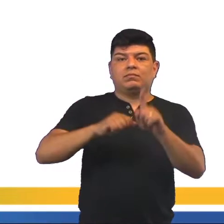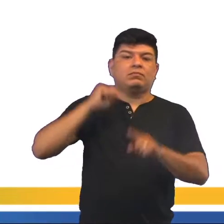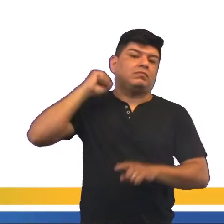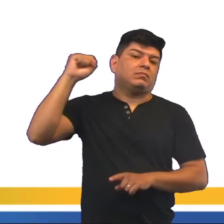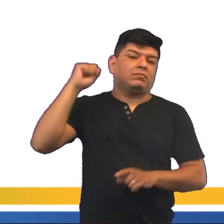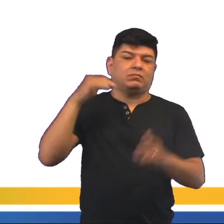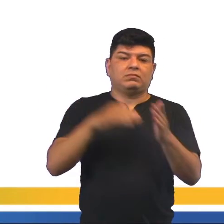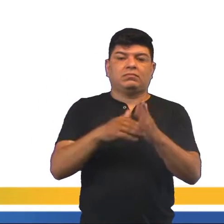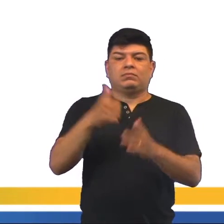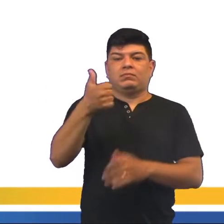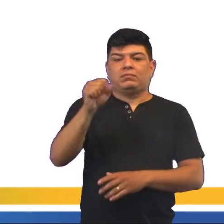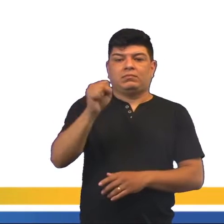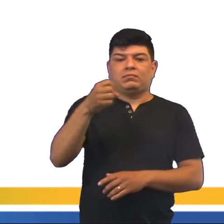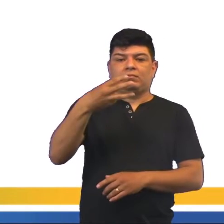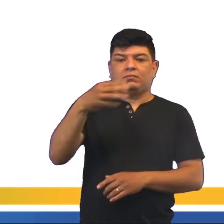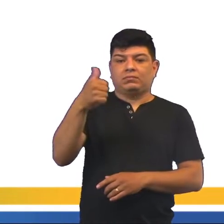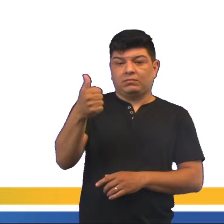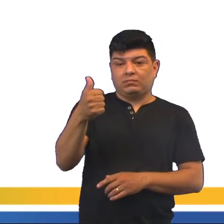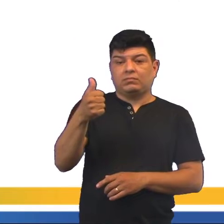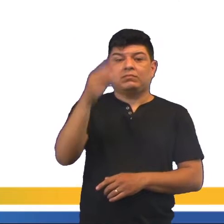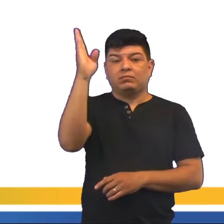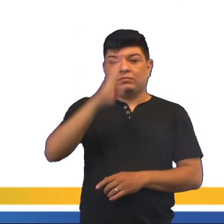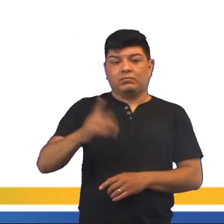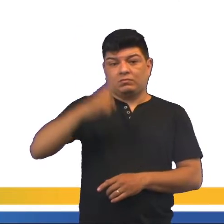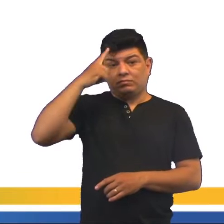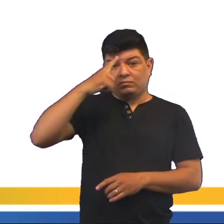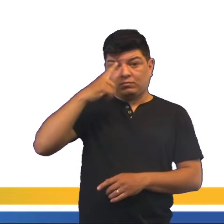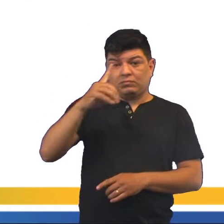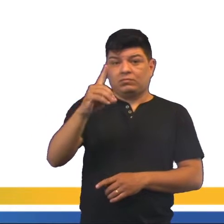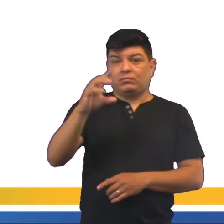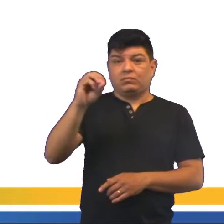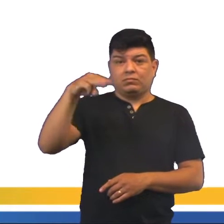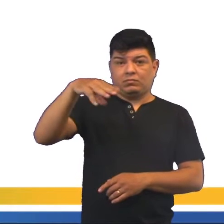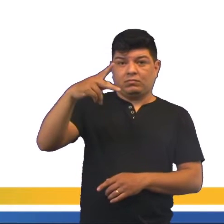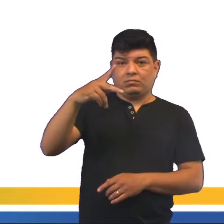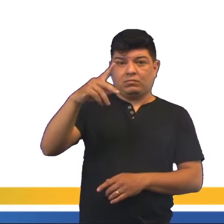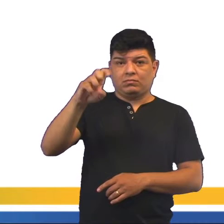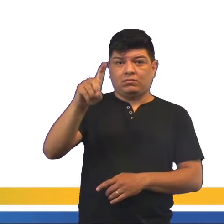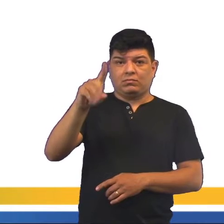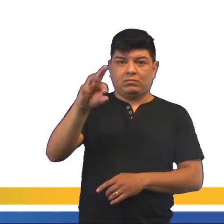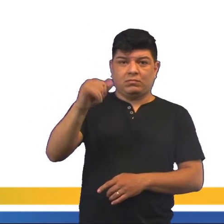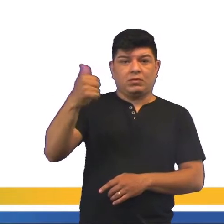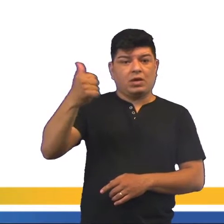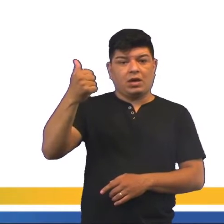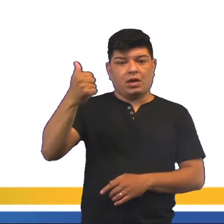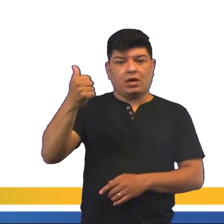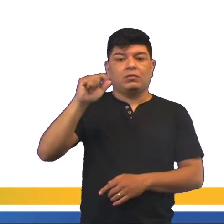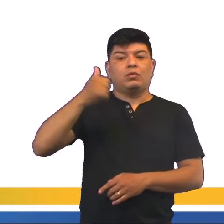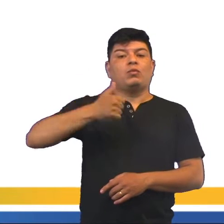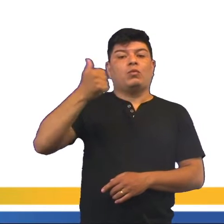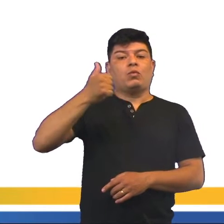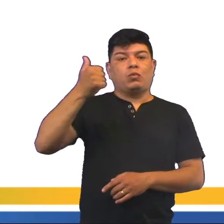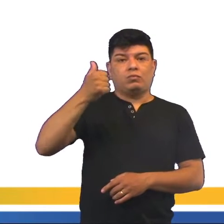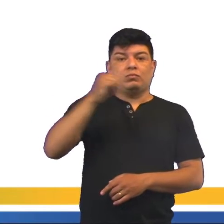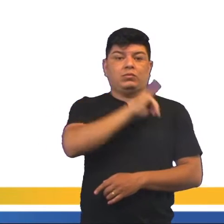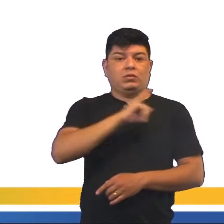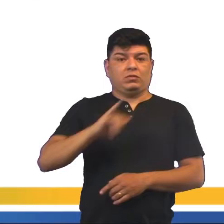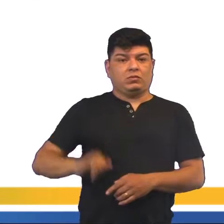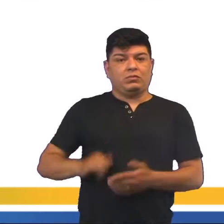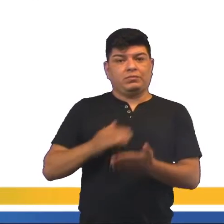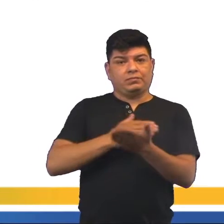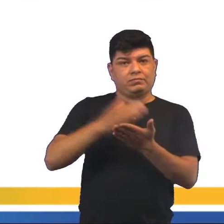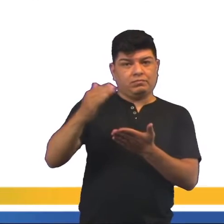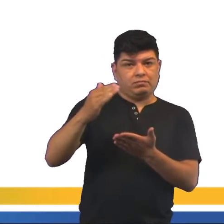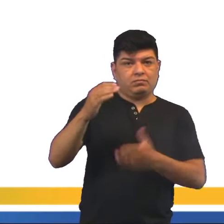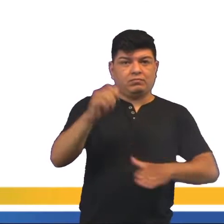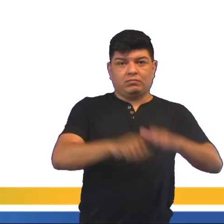1831, em que o Brasil foi governado por Dom Pedro I, o primeiro imperador do Brasil. Em outras palavras, essa época tem início